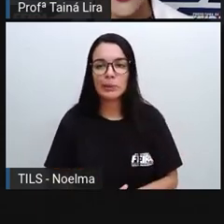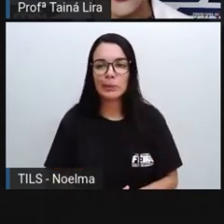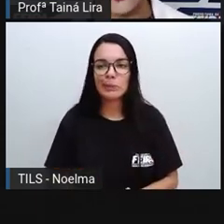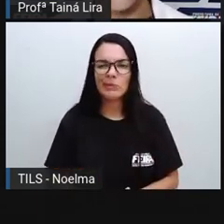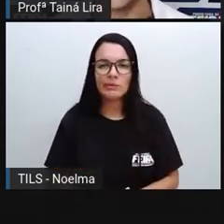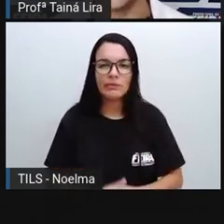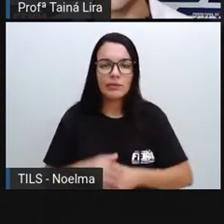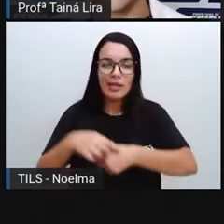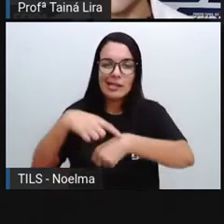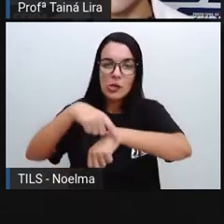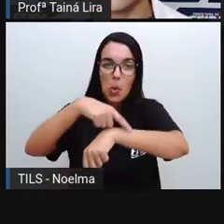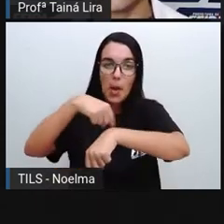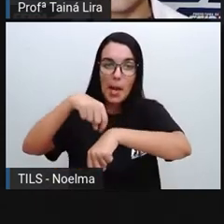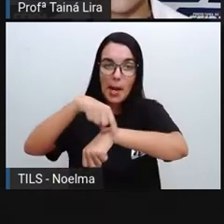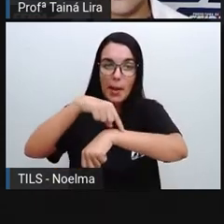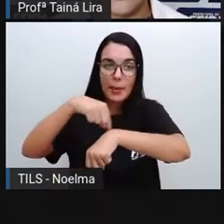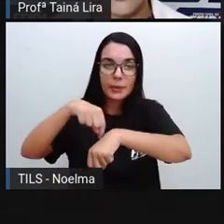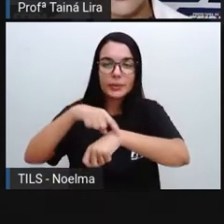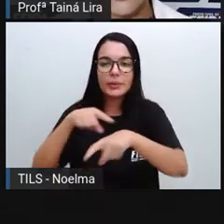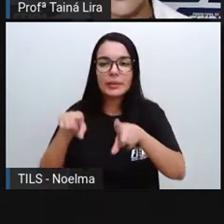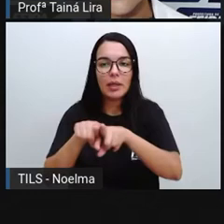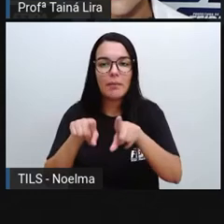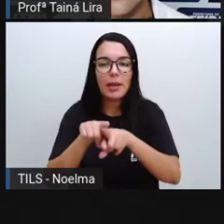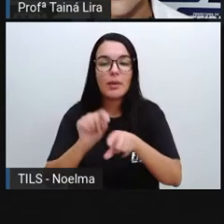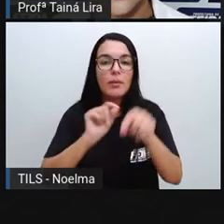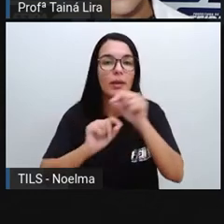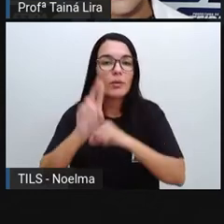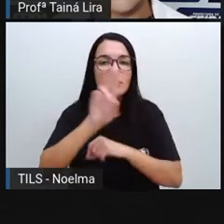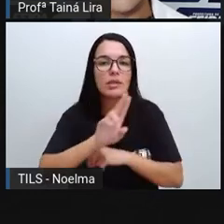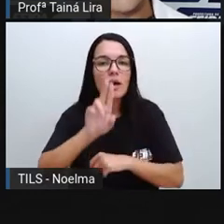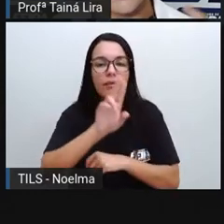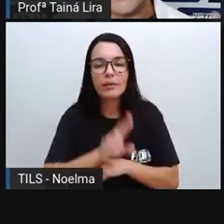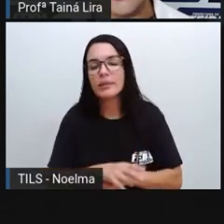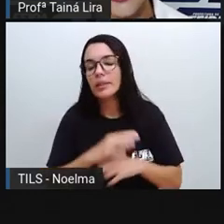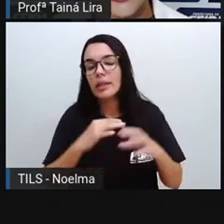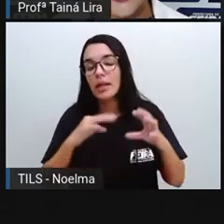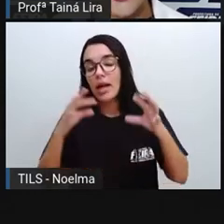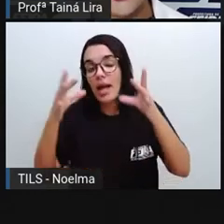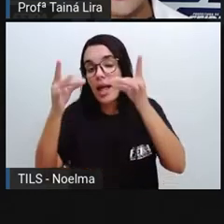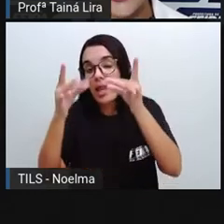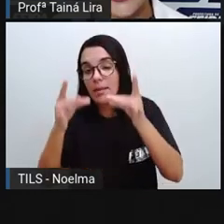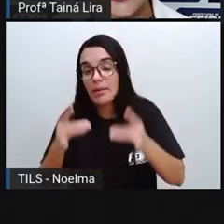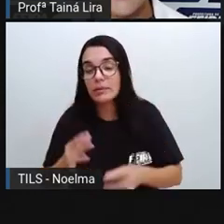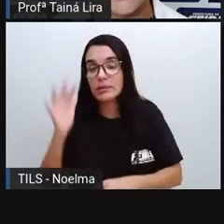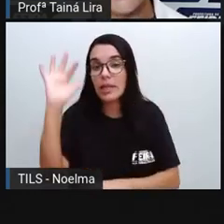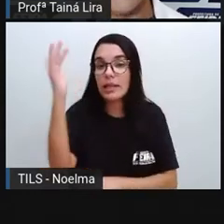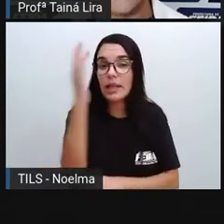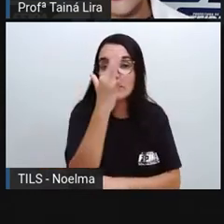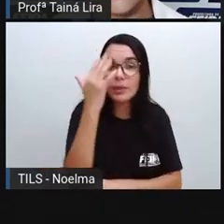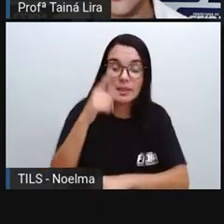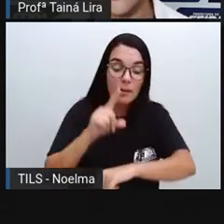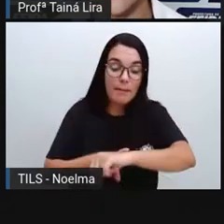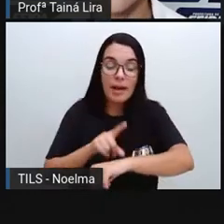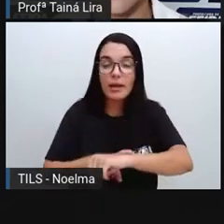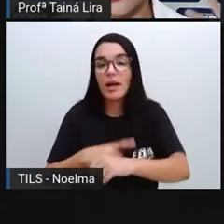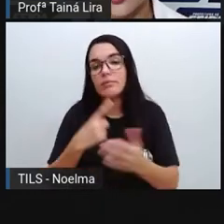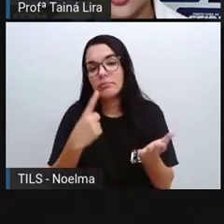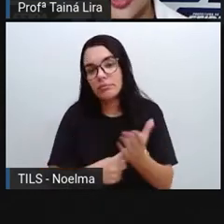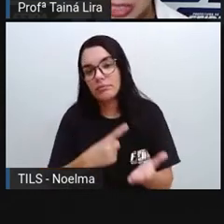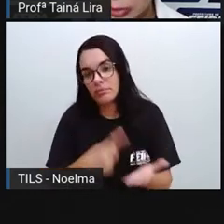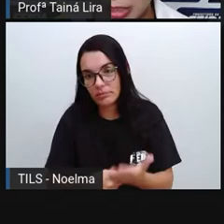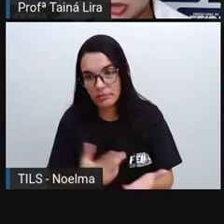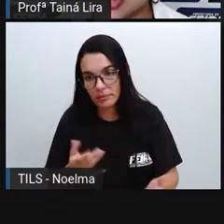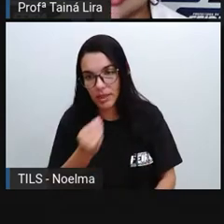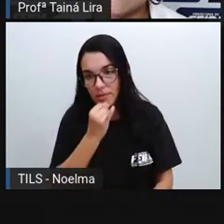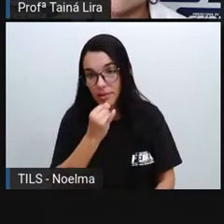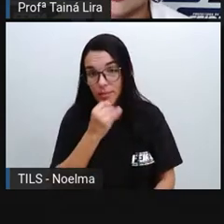O relógio também, né? Que era utilizado aí, né? Os elementos da natureza para marcar o horário. Então, por exemplo, a gente